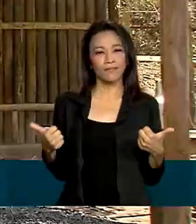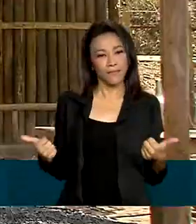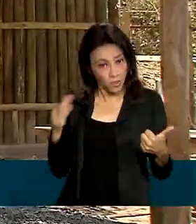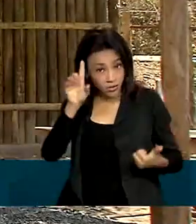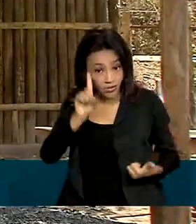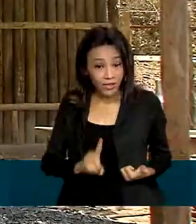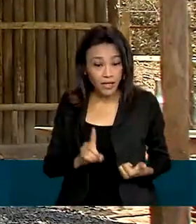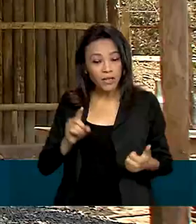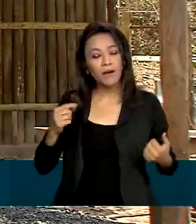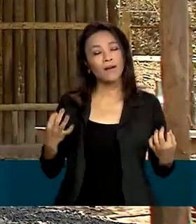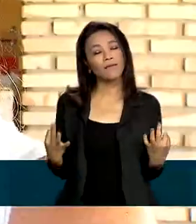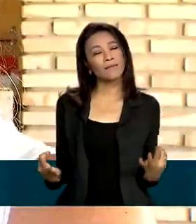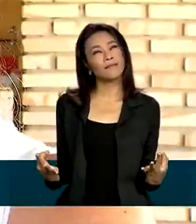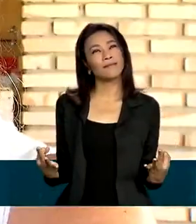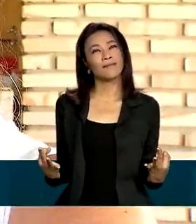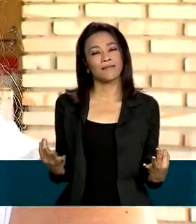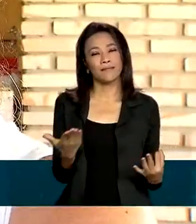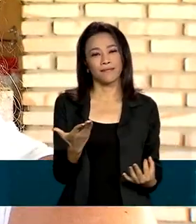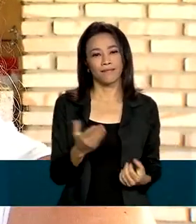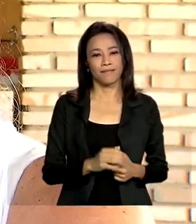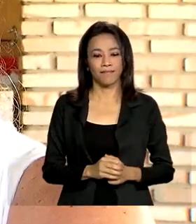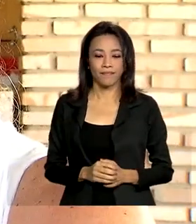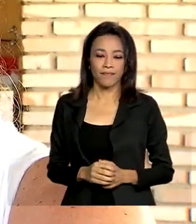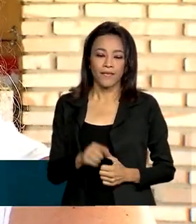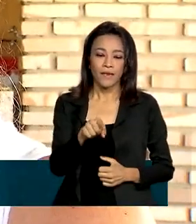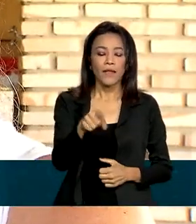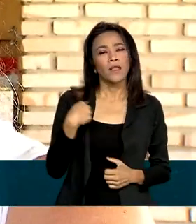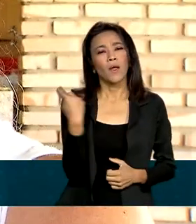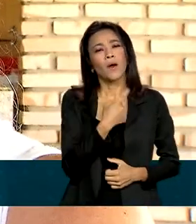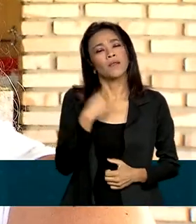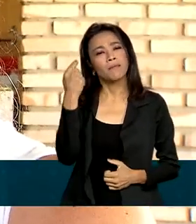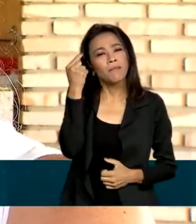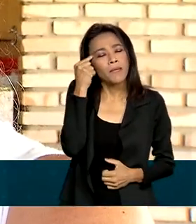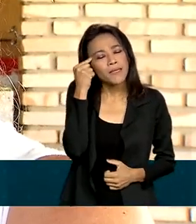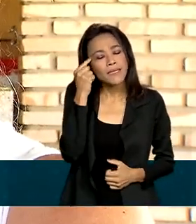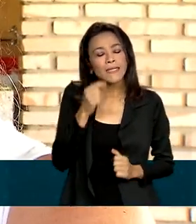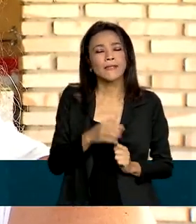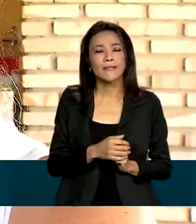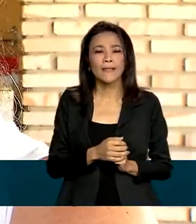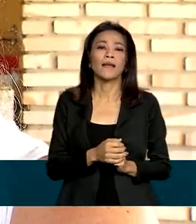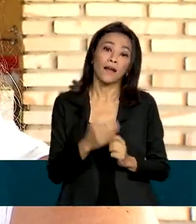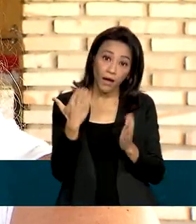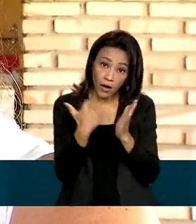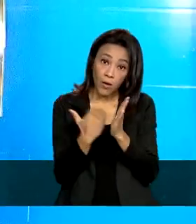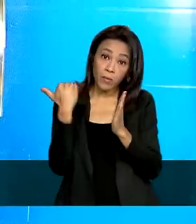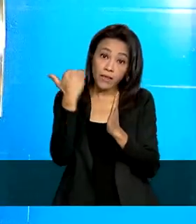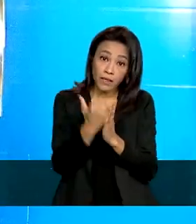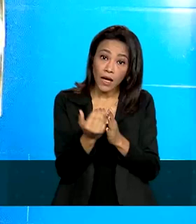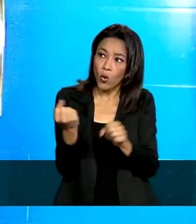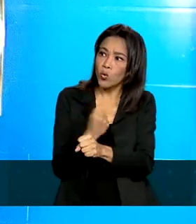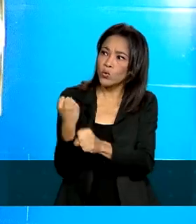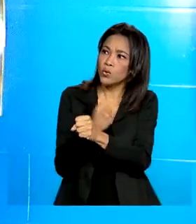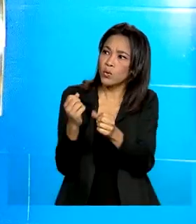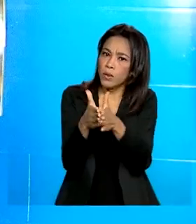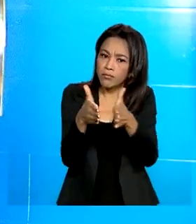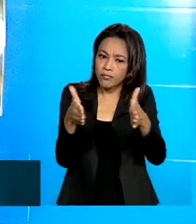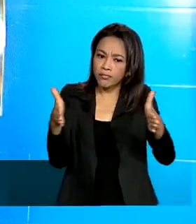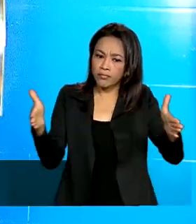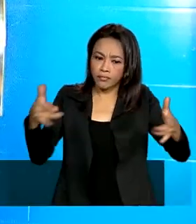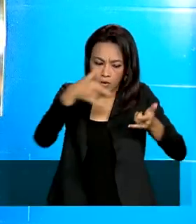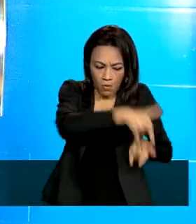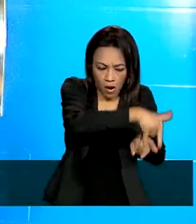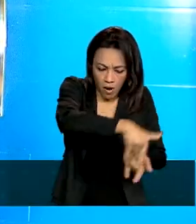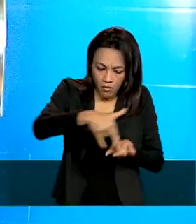direito à meditação. A gente pensa em aumentar as nossas instalações, construir hospedagens